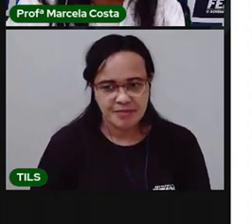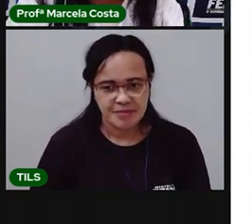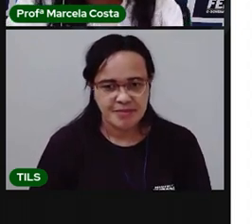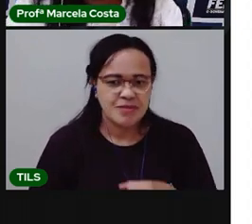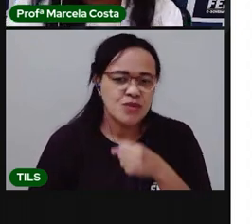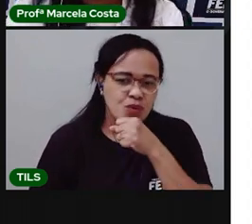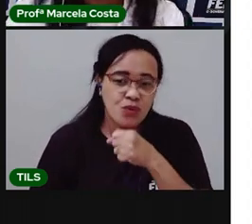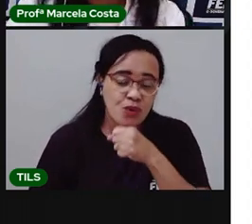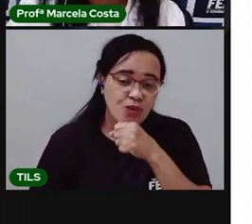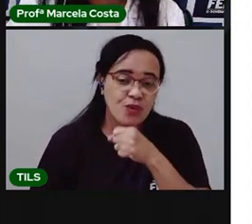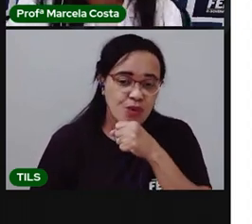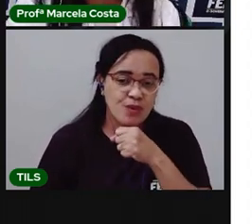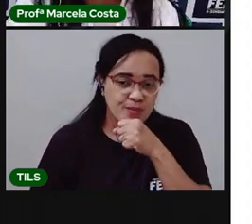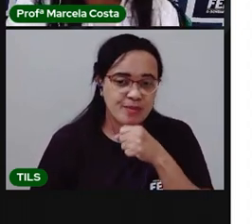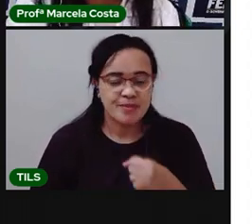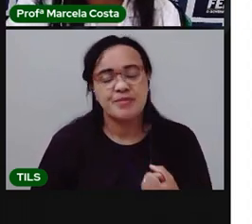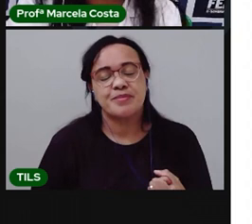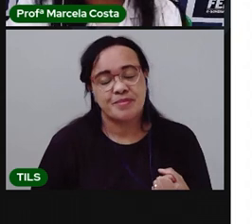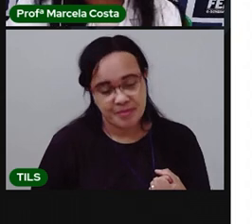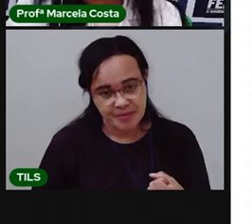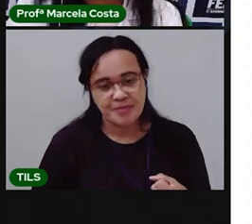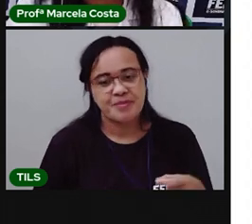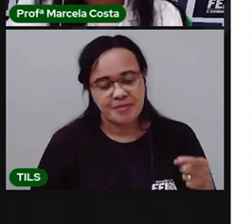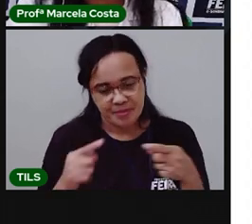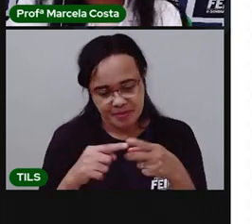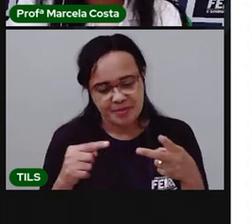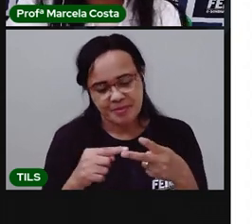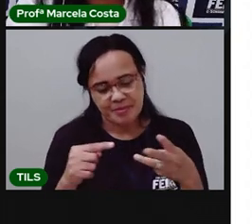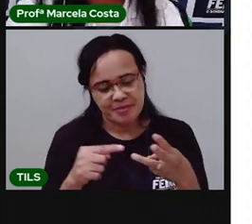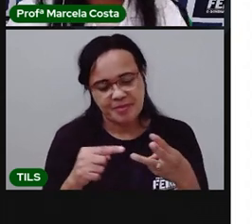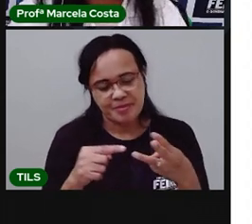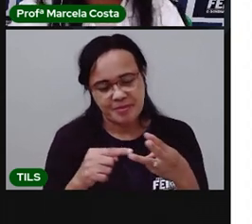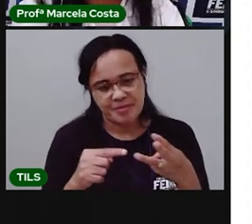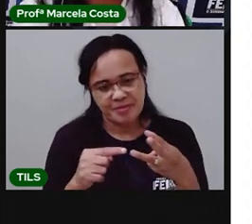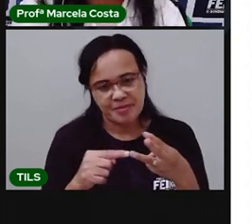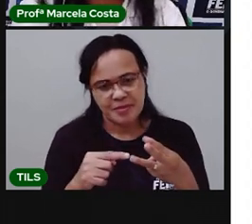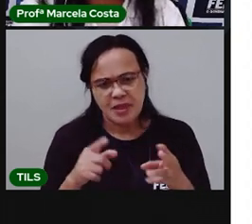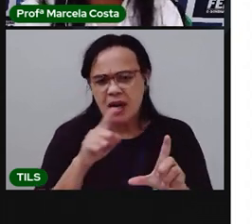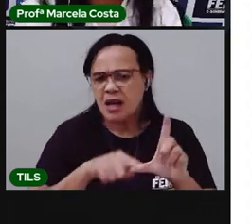Vovô, né? Vovô começa com qual letra?